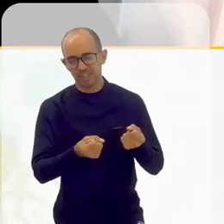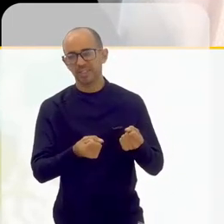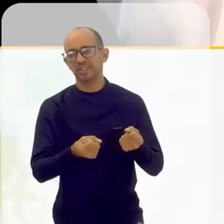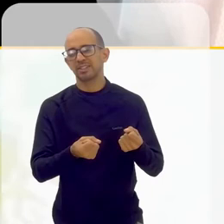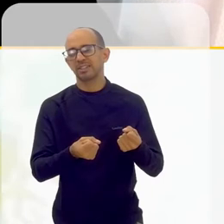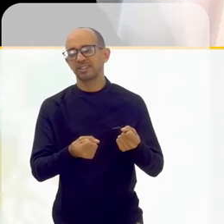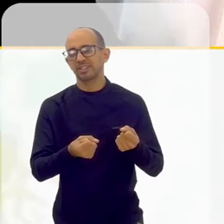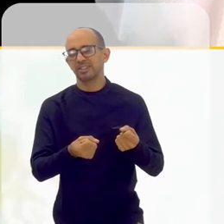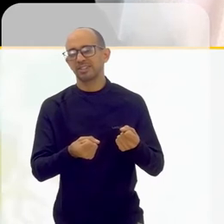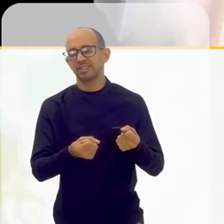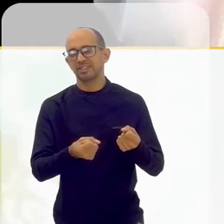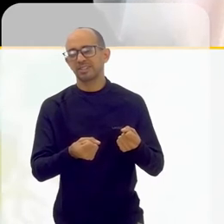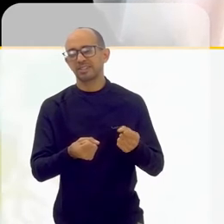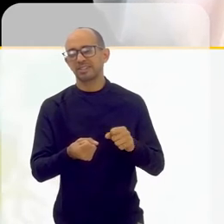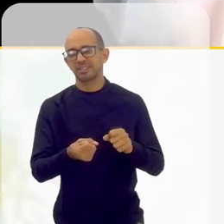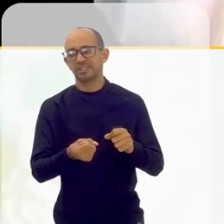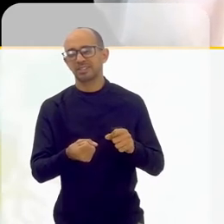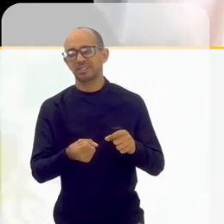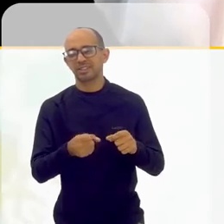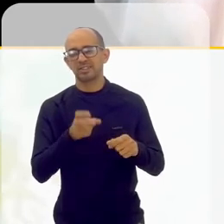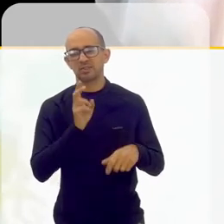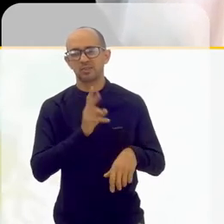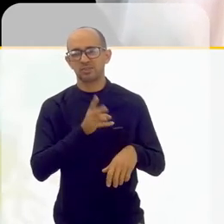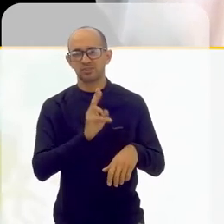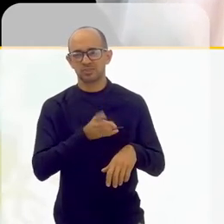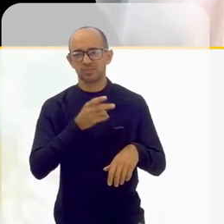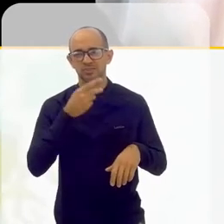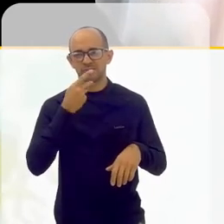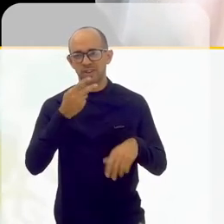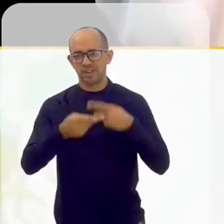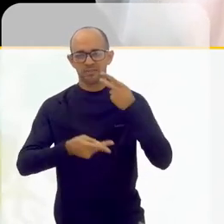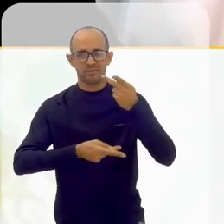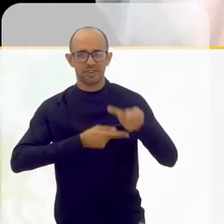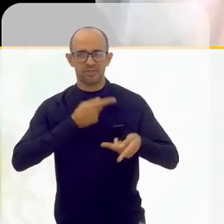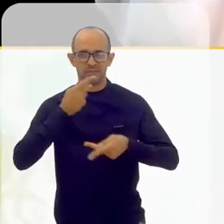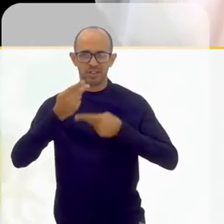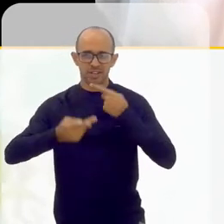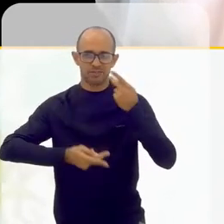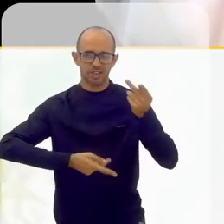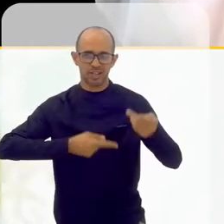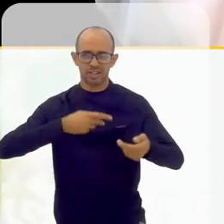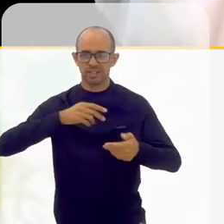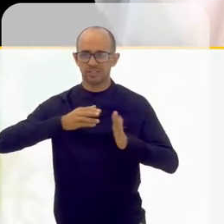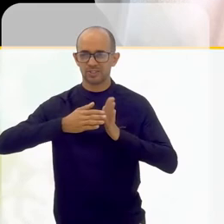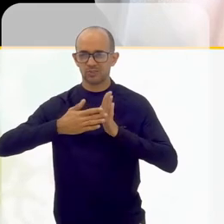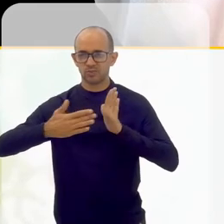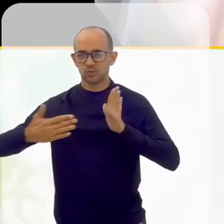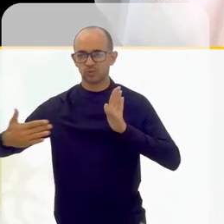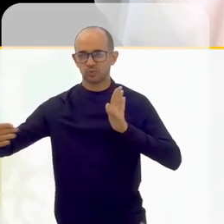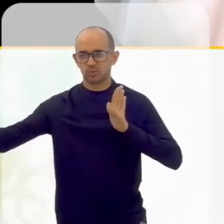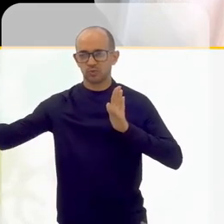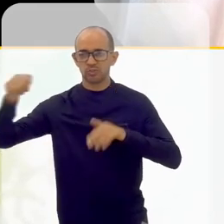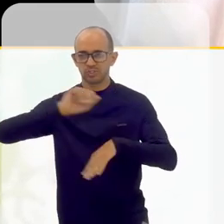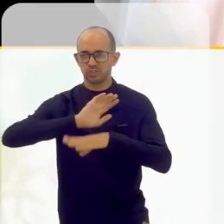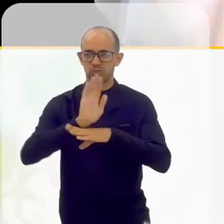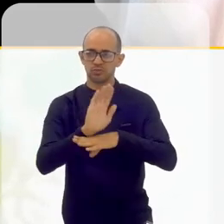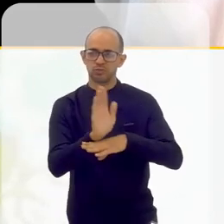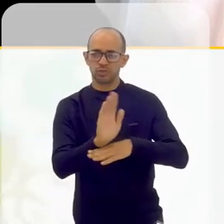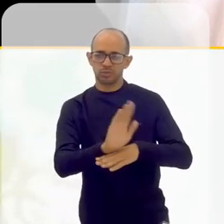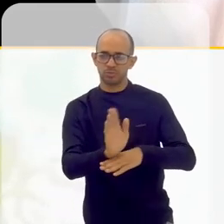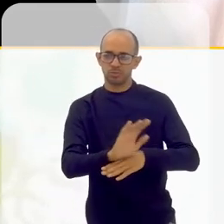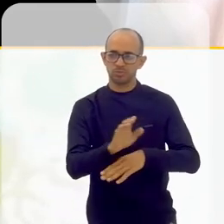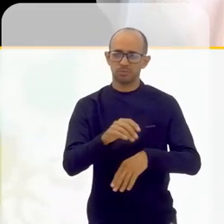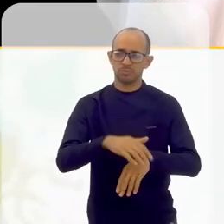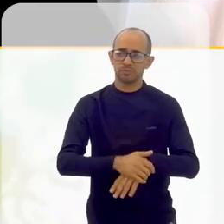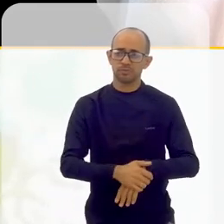pedido dele, aceita que ele fique falando durante o filme e não fica aquele que as pessoas